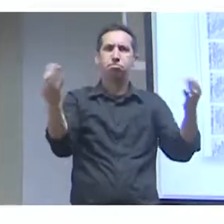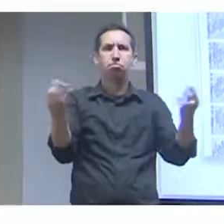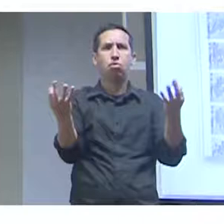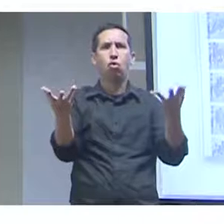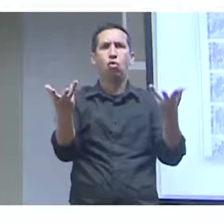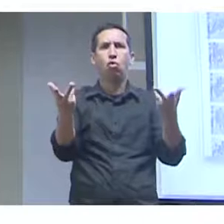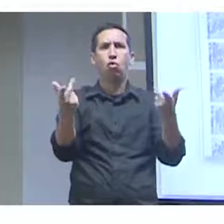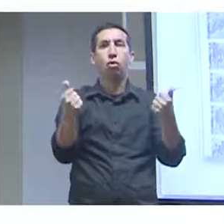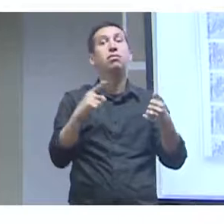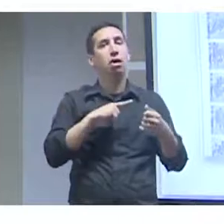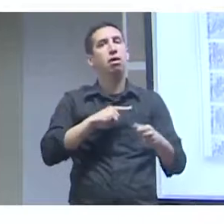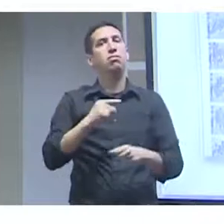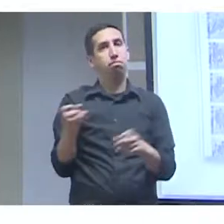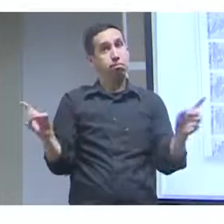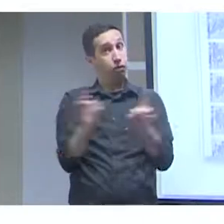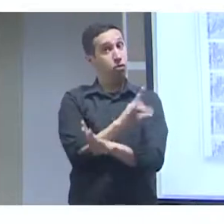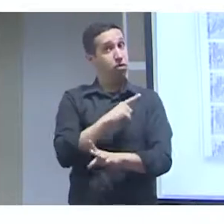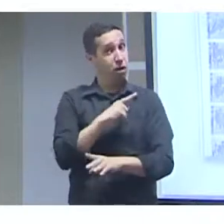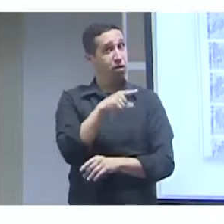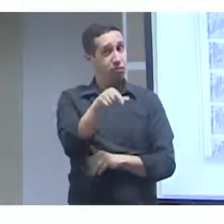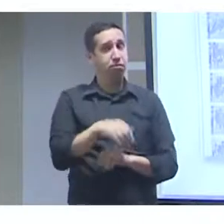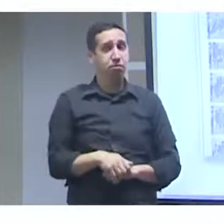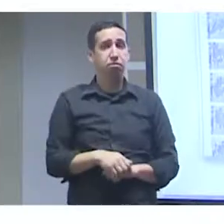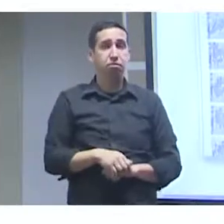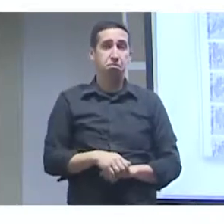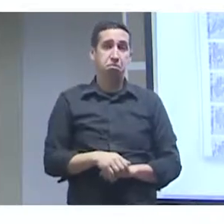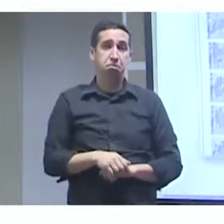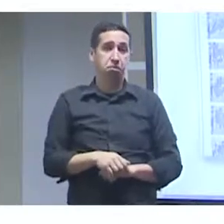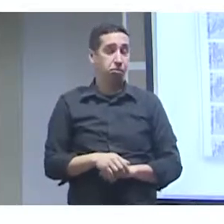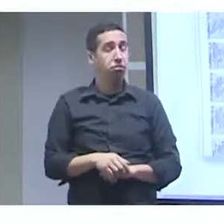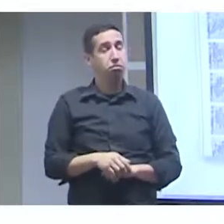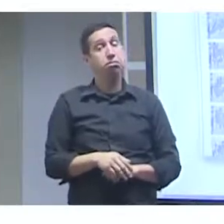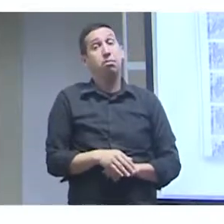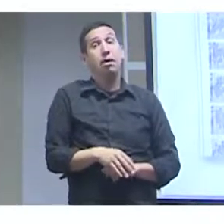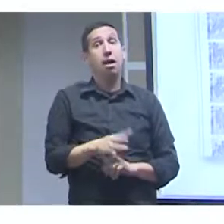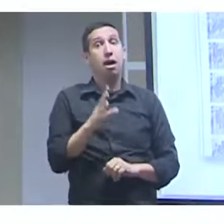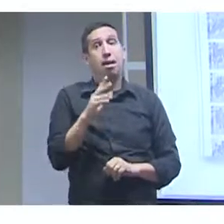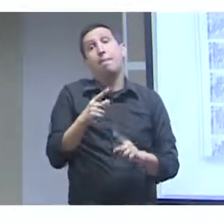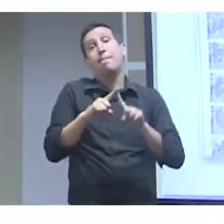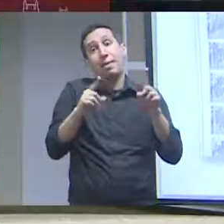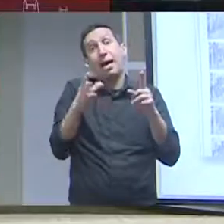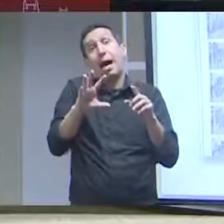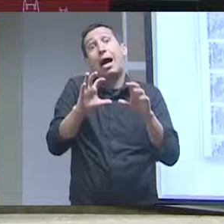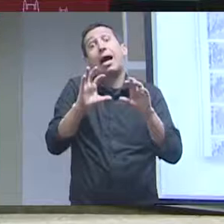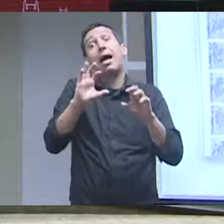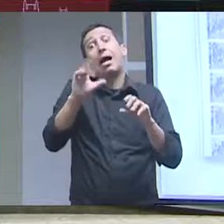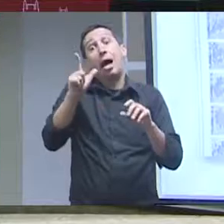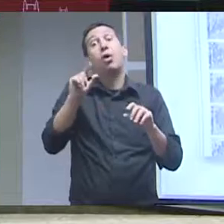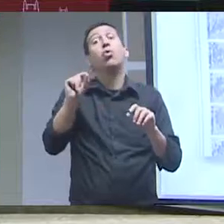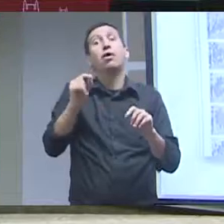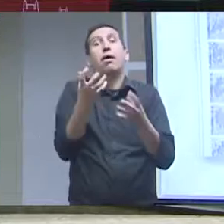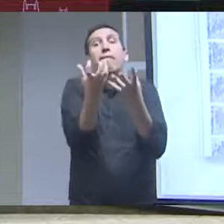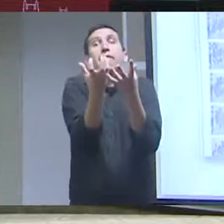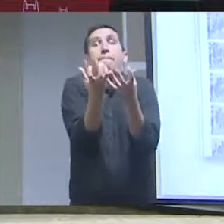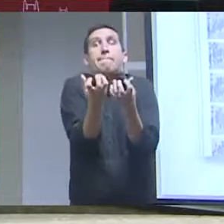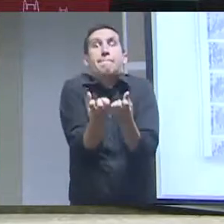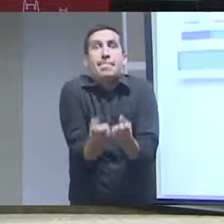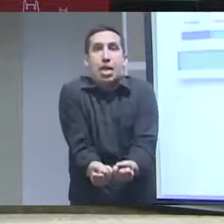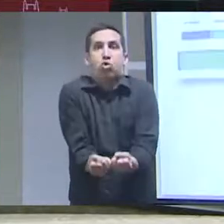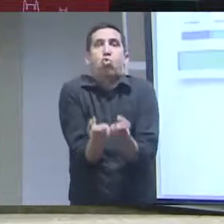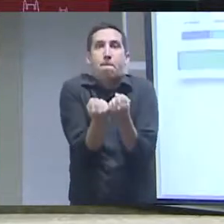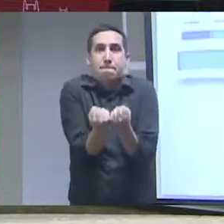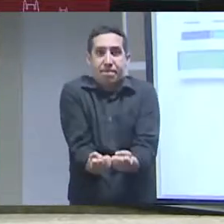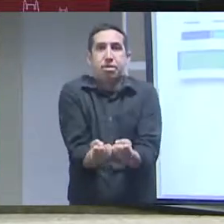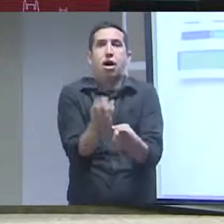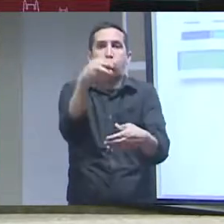que também geram um componente muito pesado de infraestrutura computacional armazenar essas imagens de alta resolução do